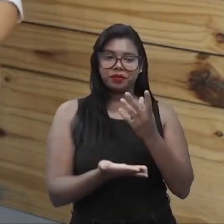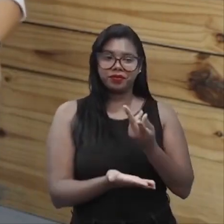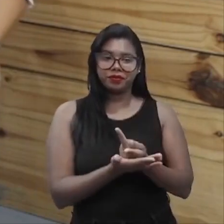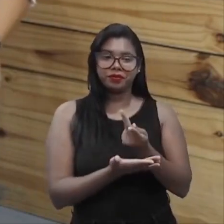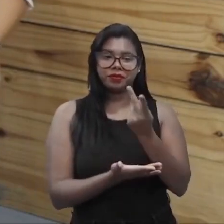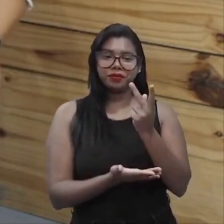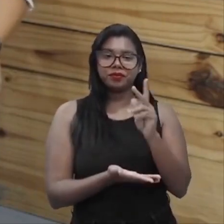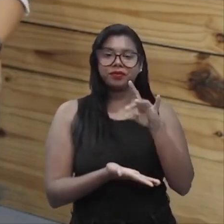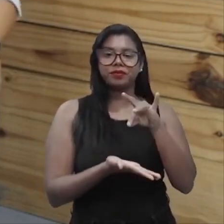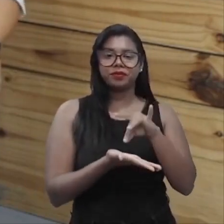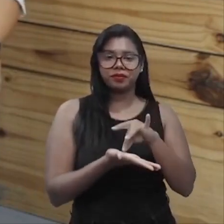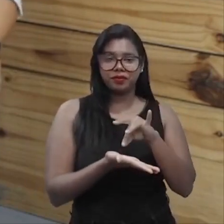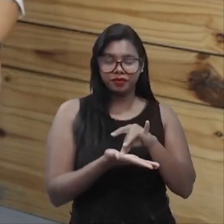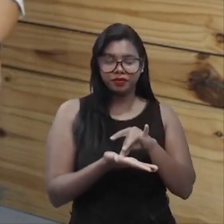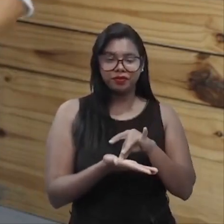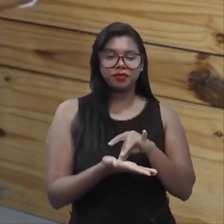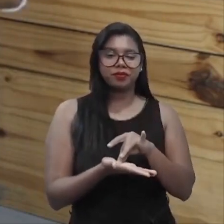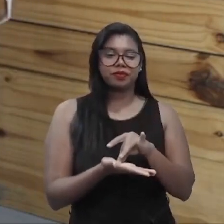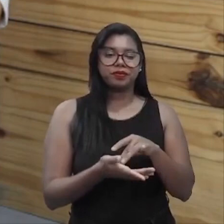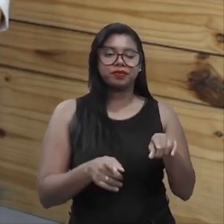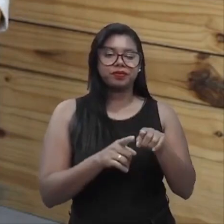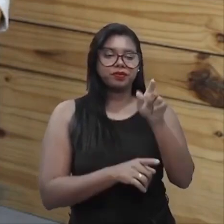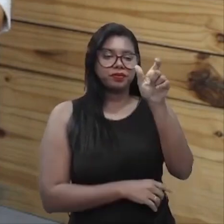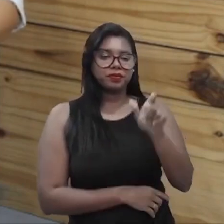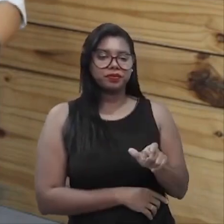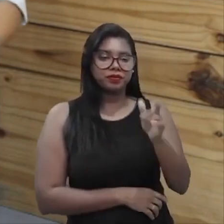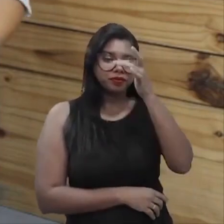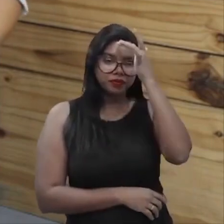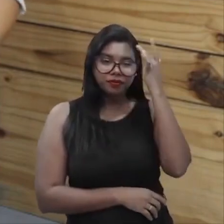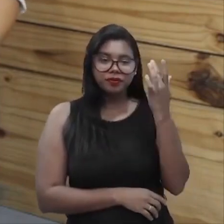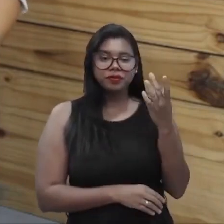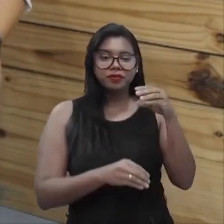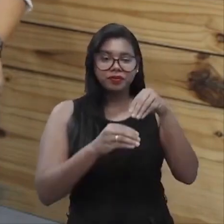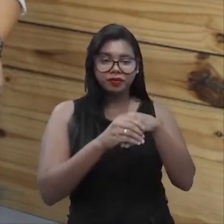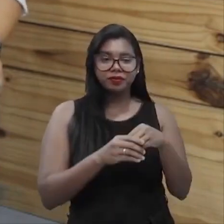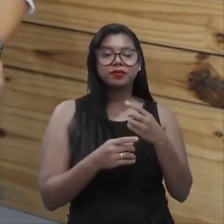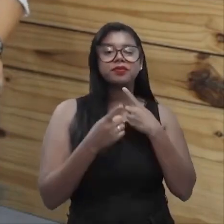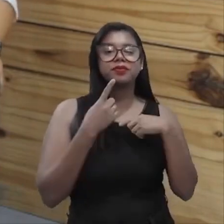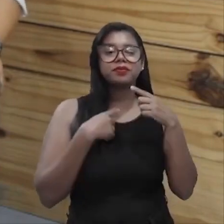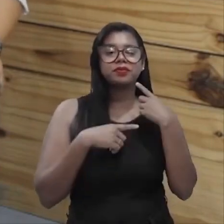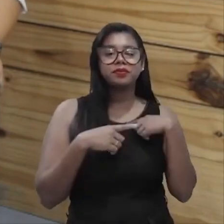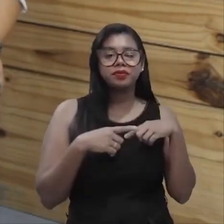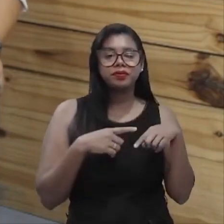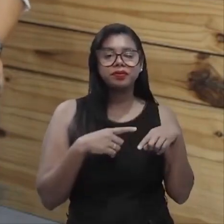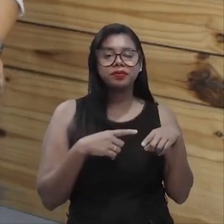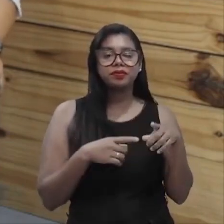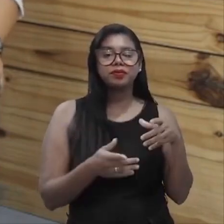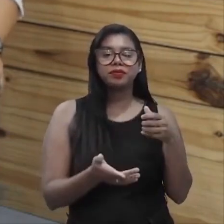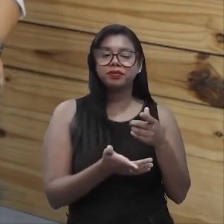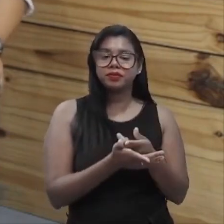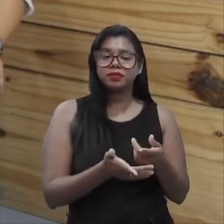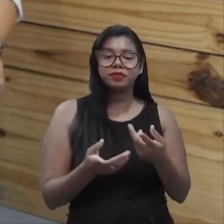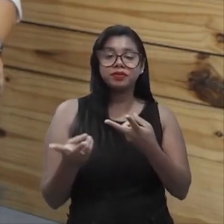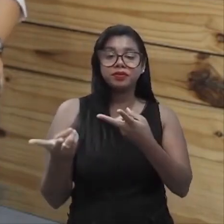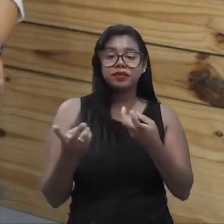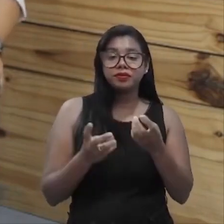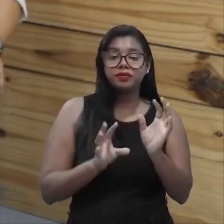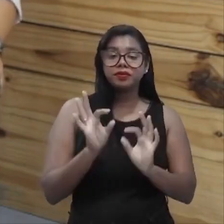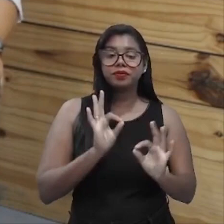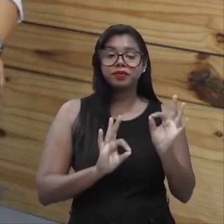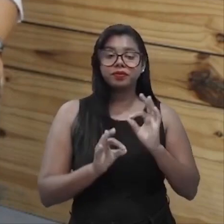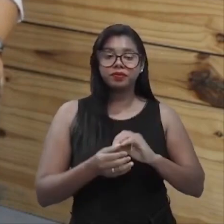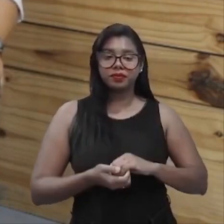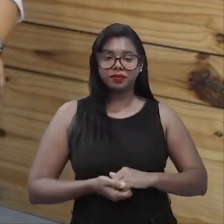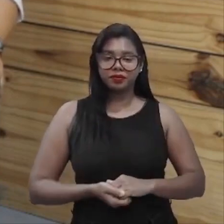fato, coerente com aquilo, com o cliente interno deseja ou o cliente ou consumidor almeja para a organização.